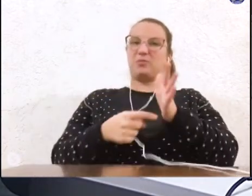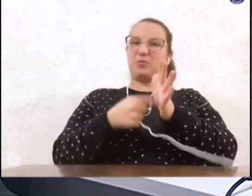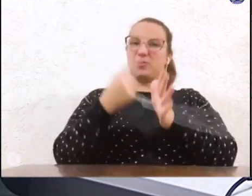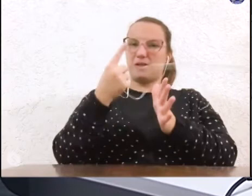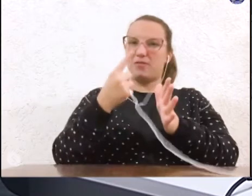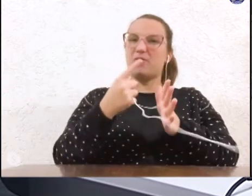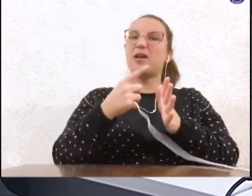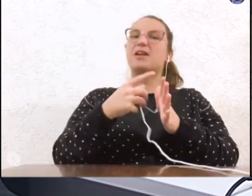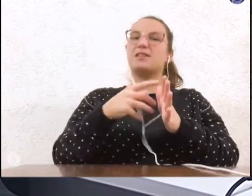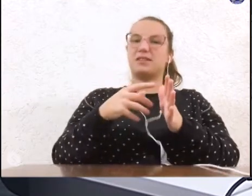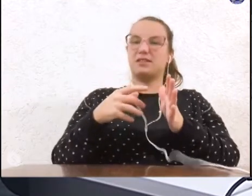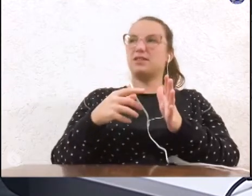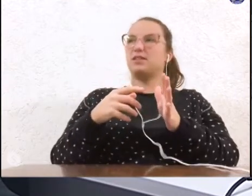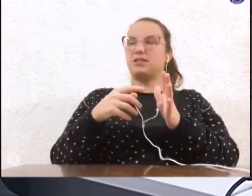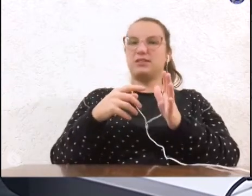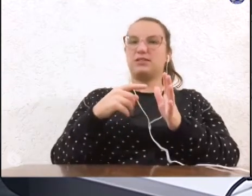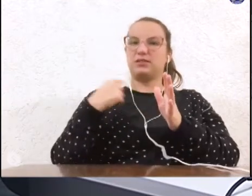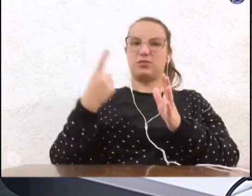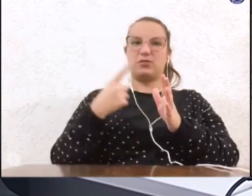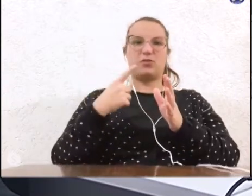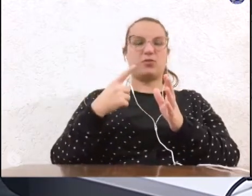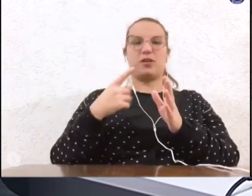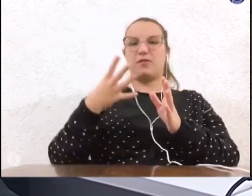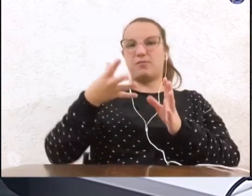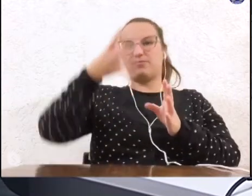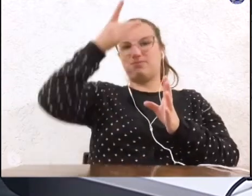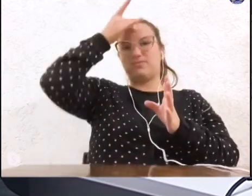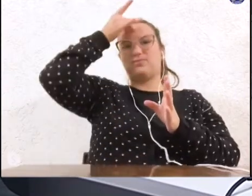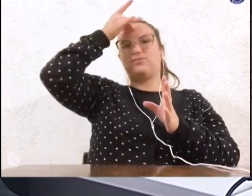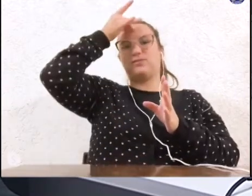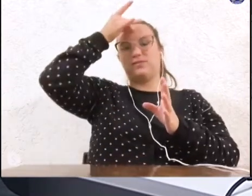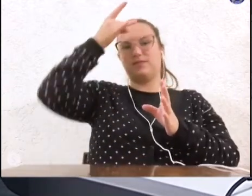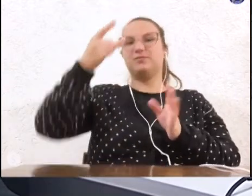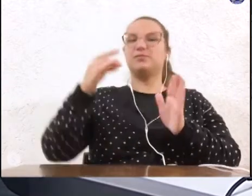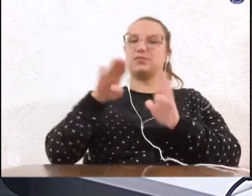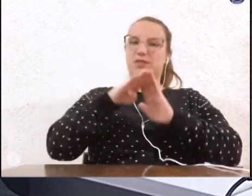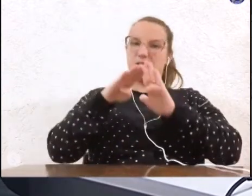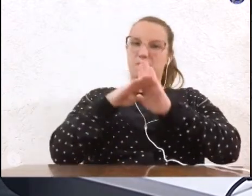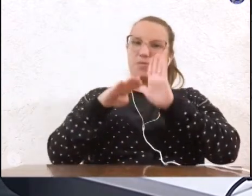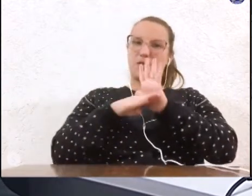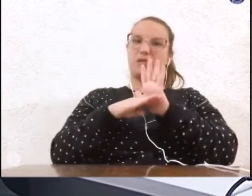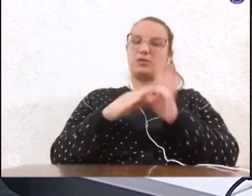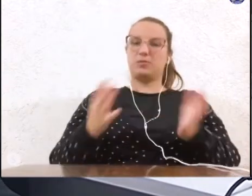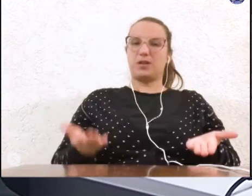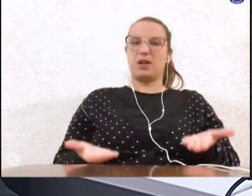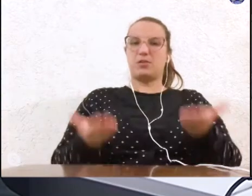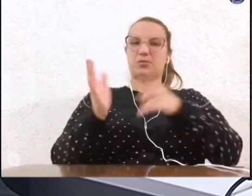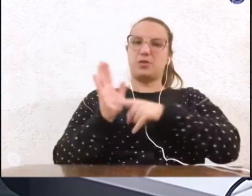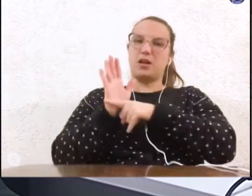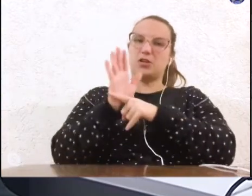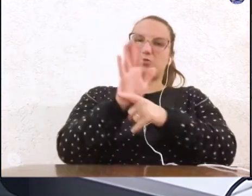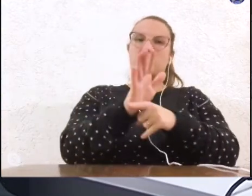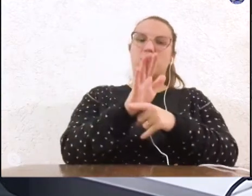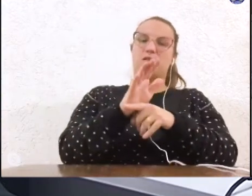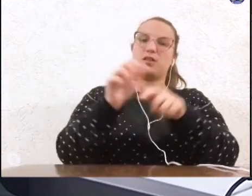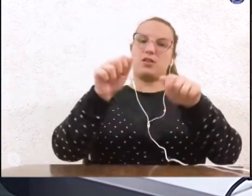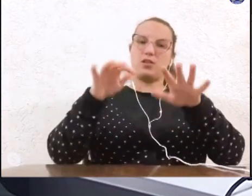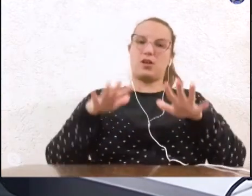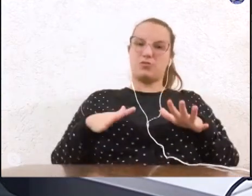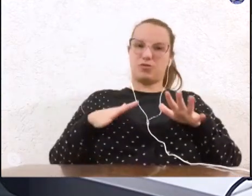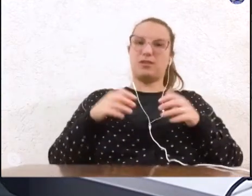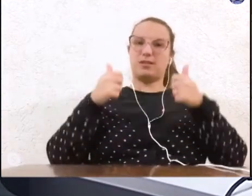municipal e sem dúvida alguma nunca mais sairá de pauta a fim de enriquecer ainda mais as audiências dessa casa